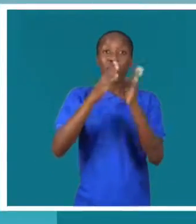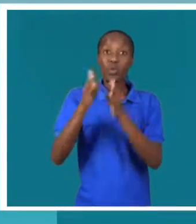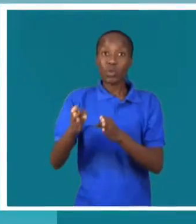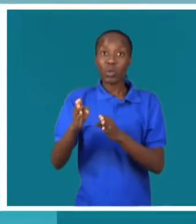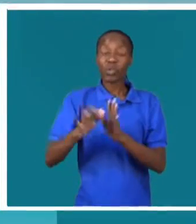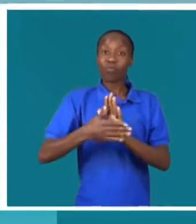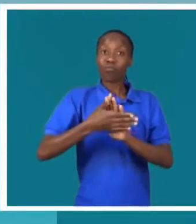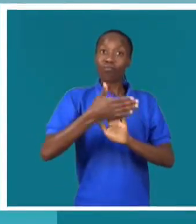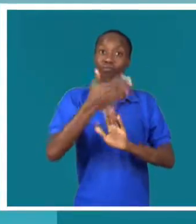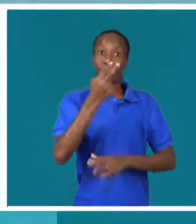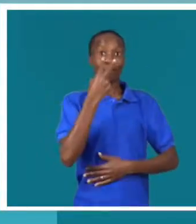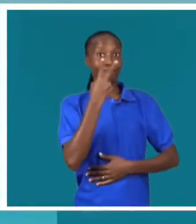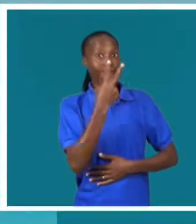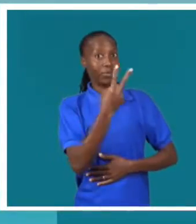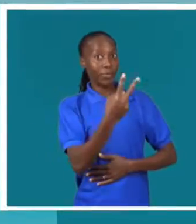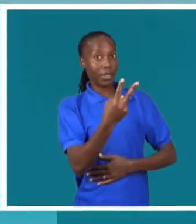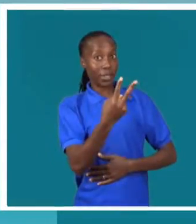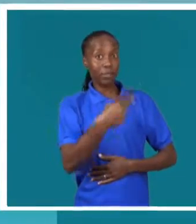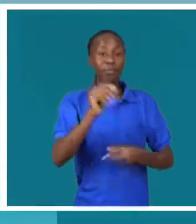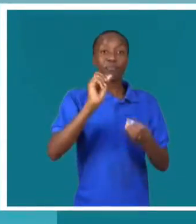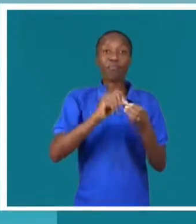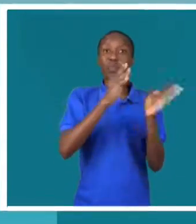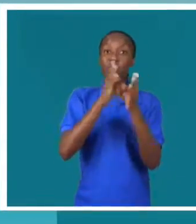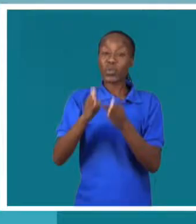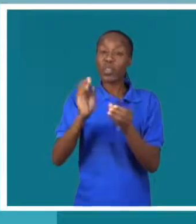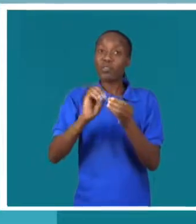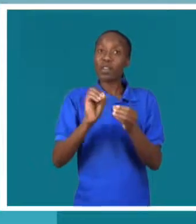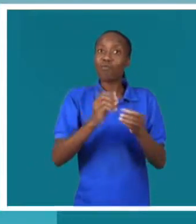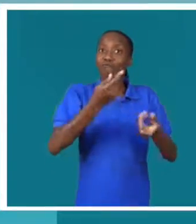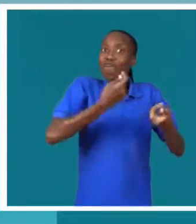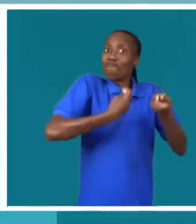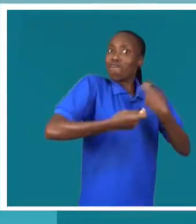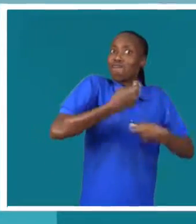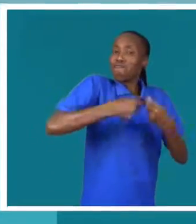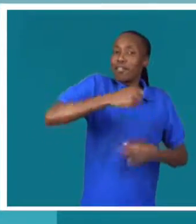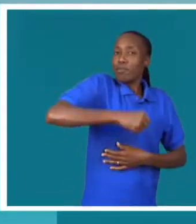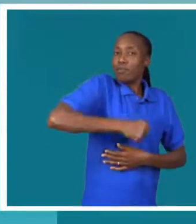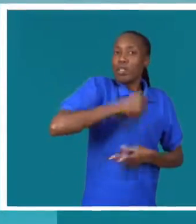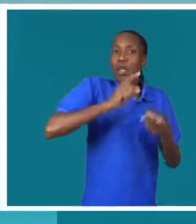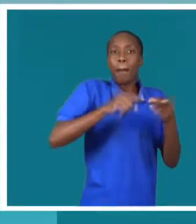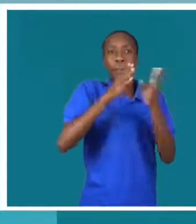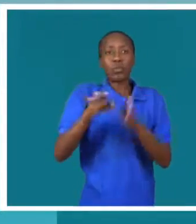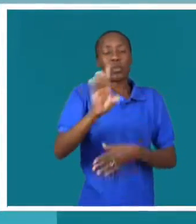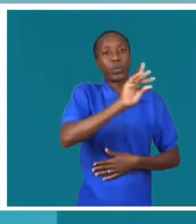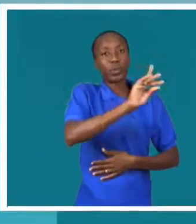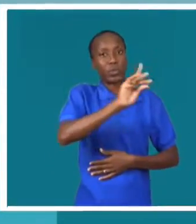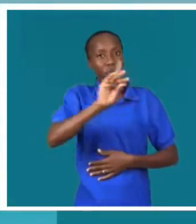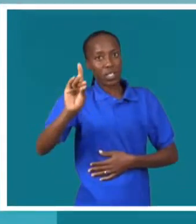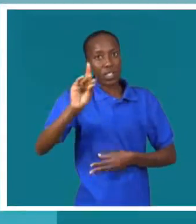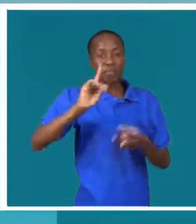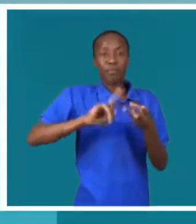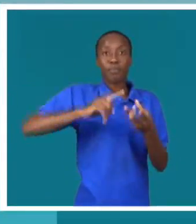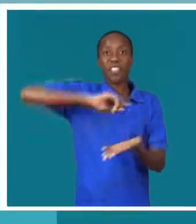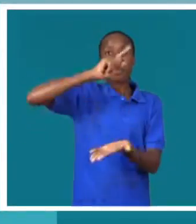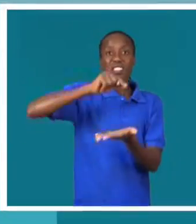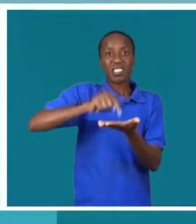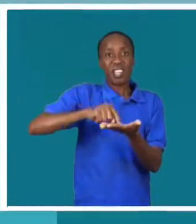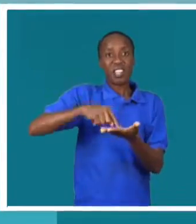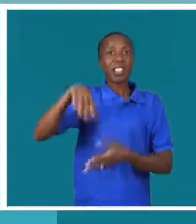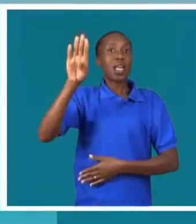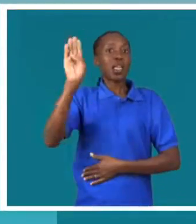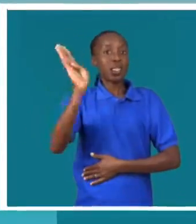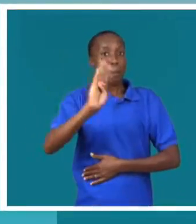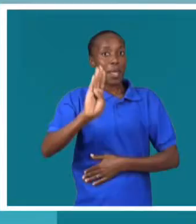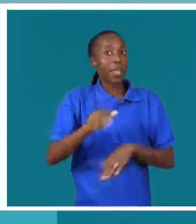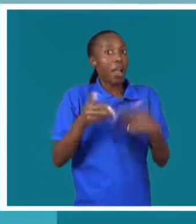telespectador acabou de acompanhar empreendedores, ou seja, que são pessoas com deficiência, na cidade